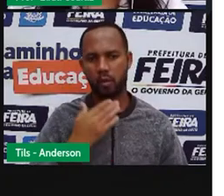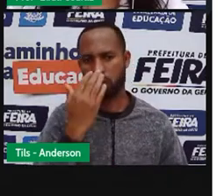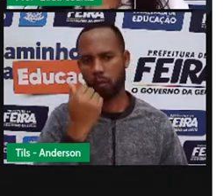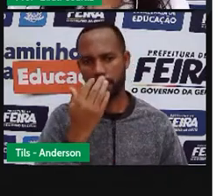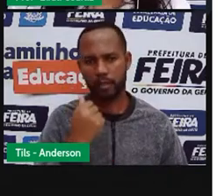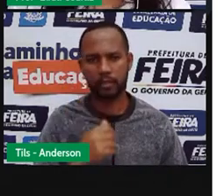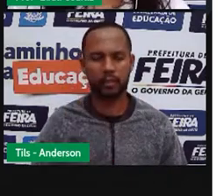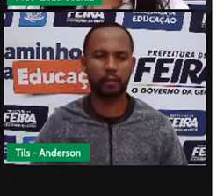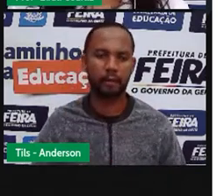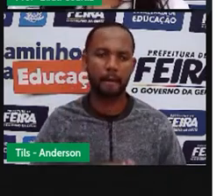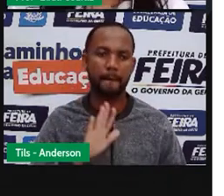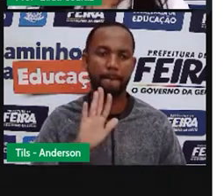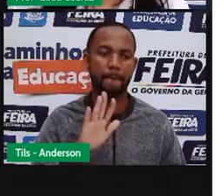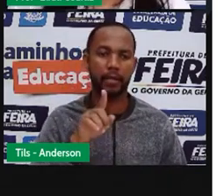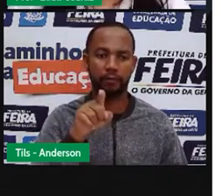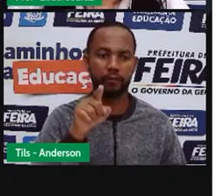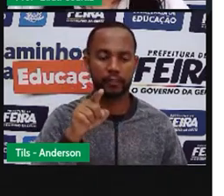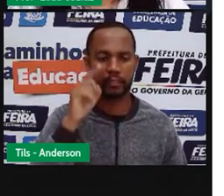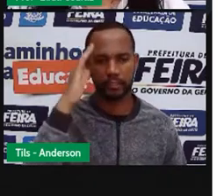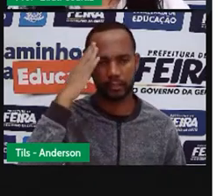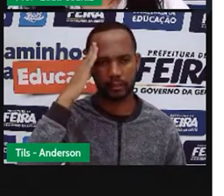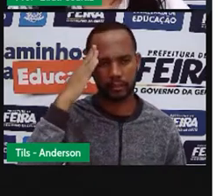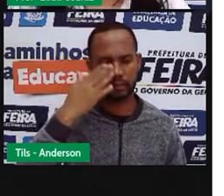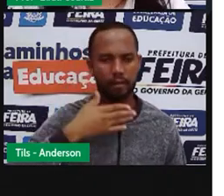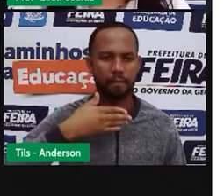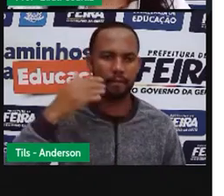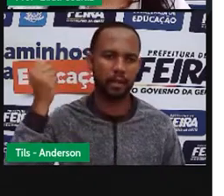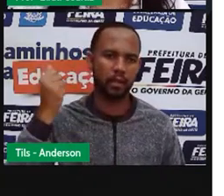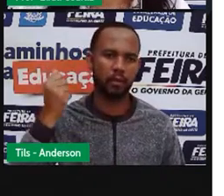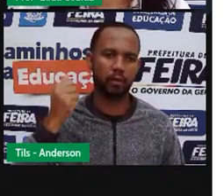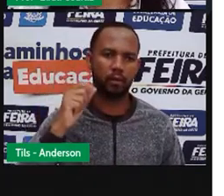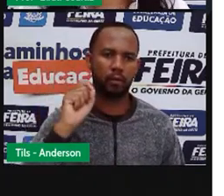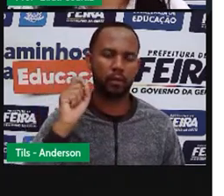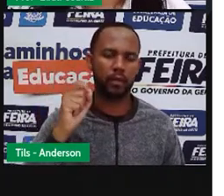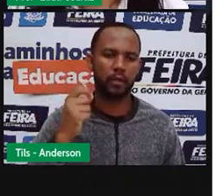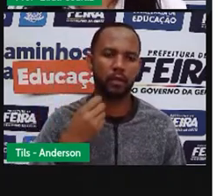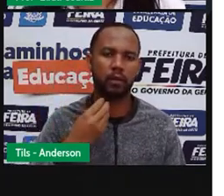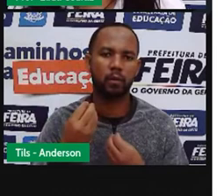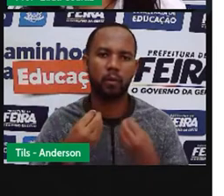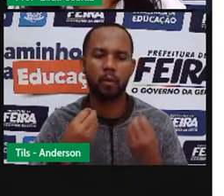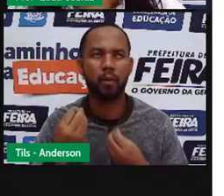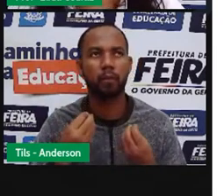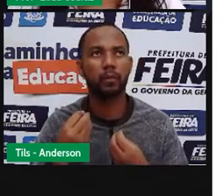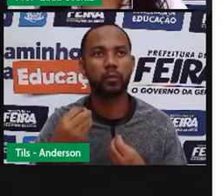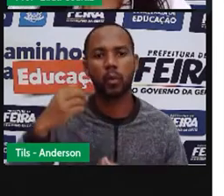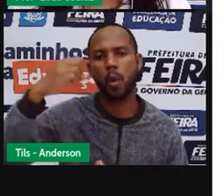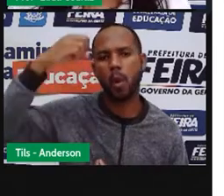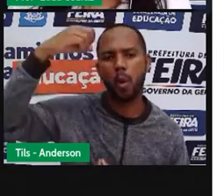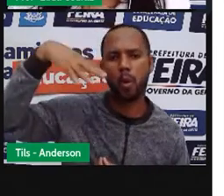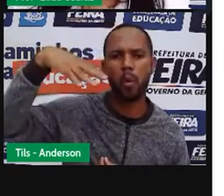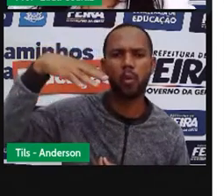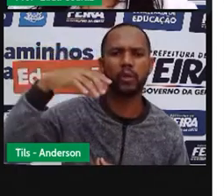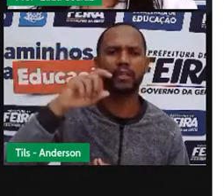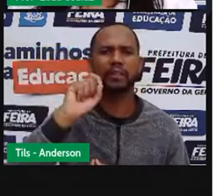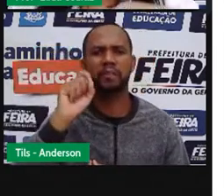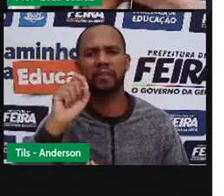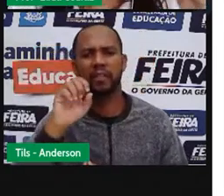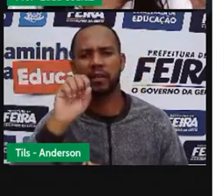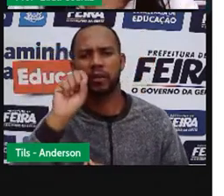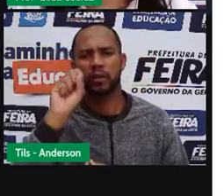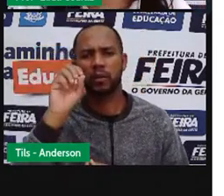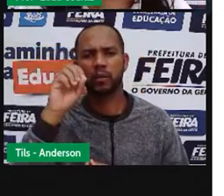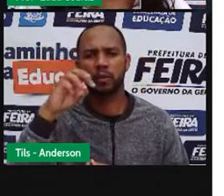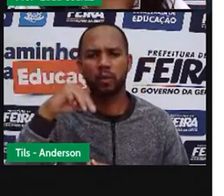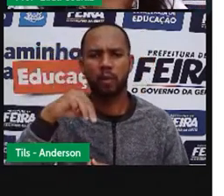E para entender melhor sobre as sombras a luz esse movimento essa